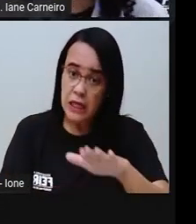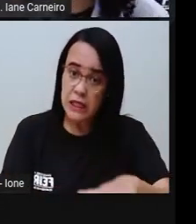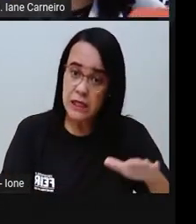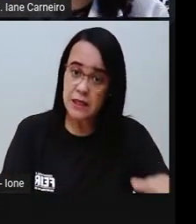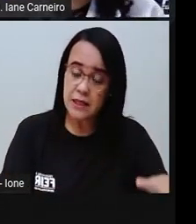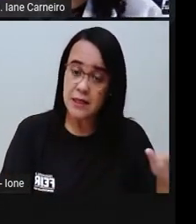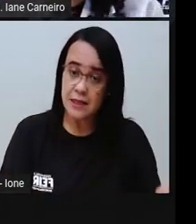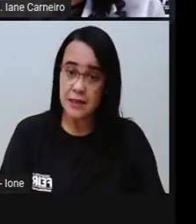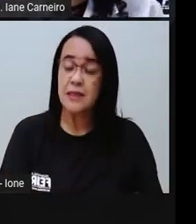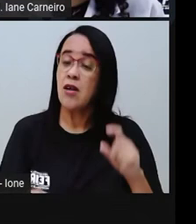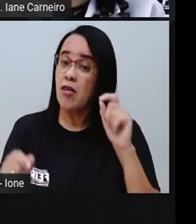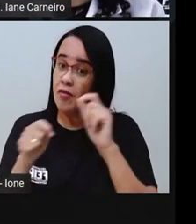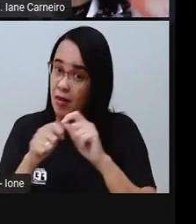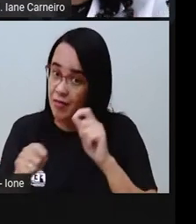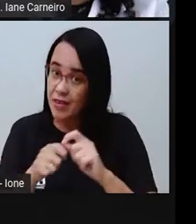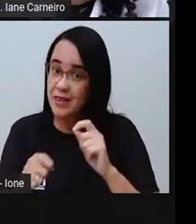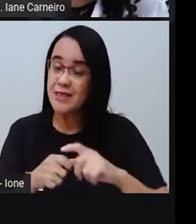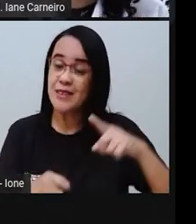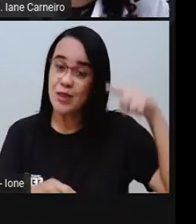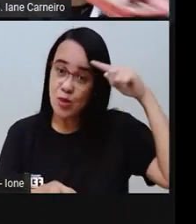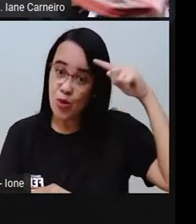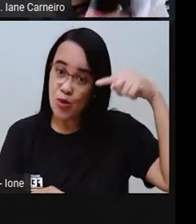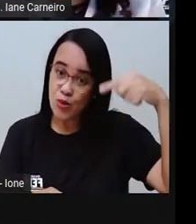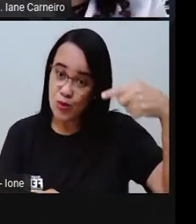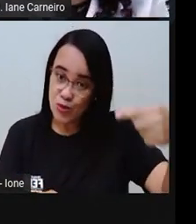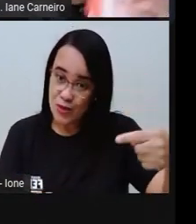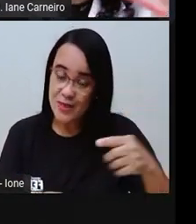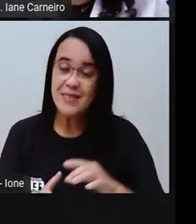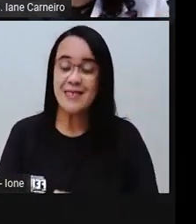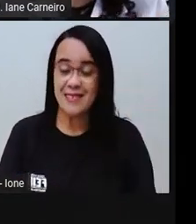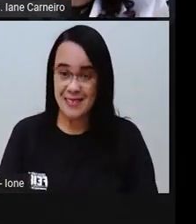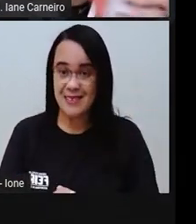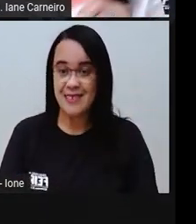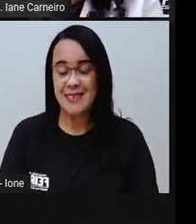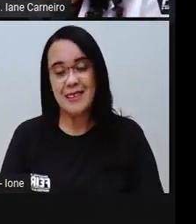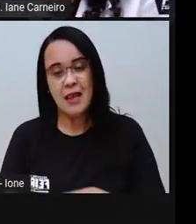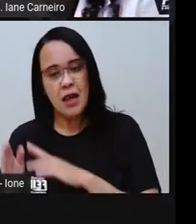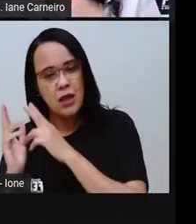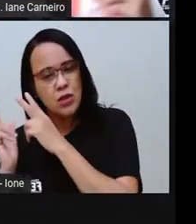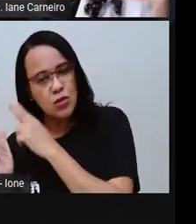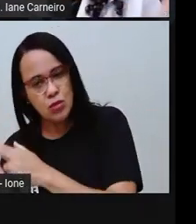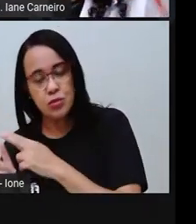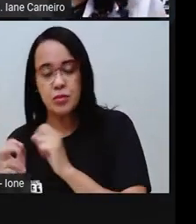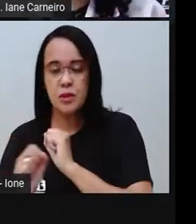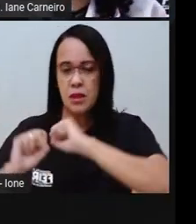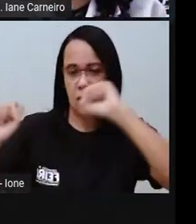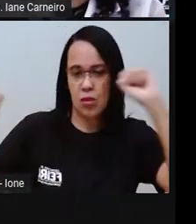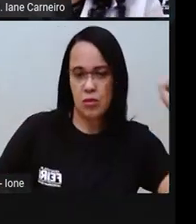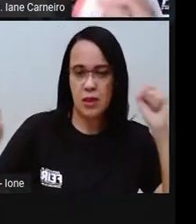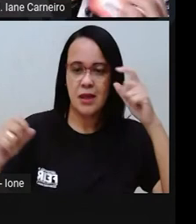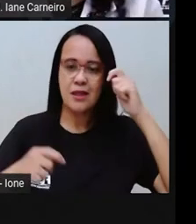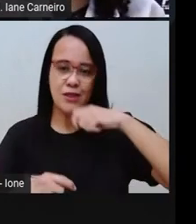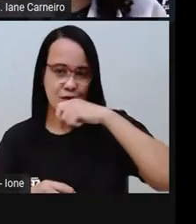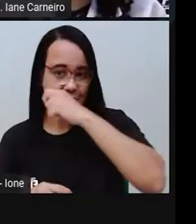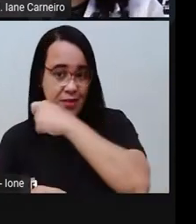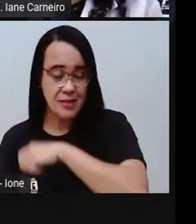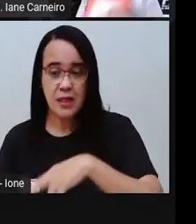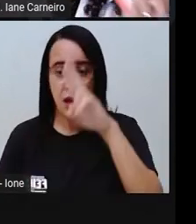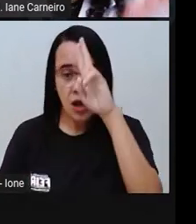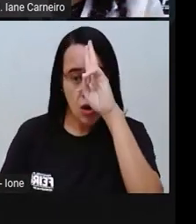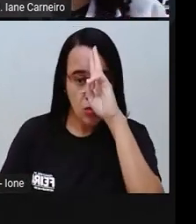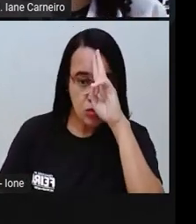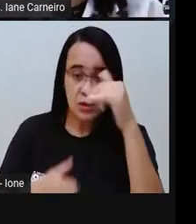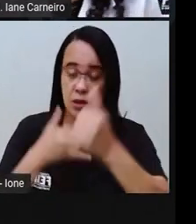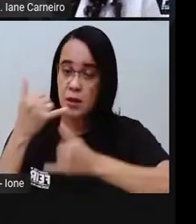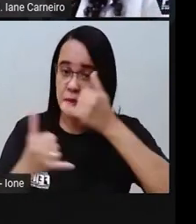longo do dia, que você vai fazer ao longo do dia. Então, dormir, acordar, escovar os dentes, almoçar, estudar, brincar,